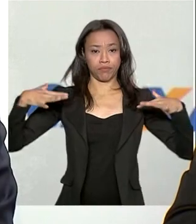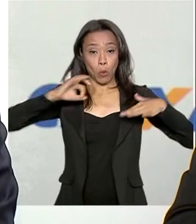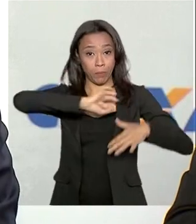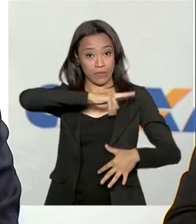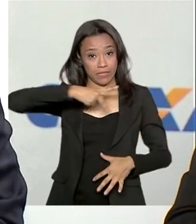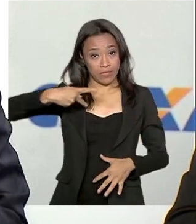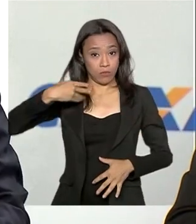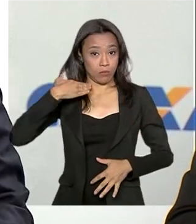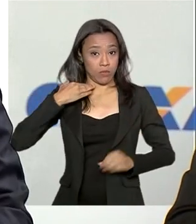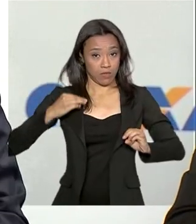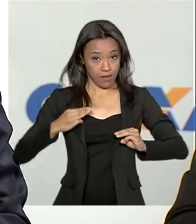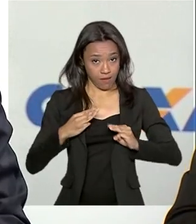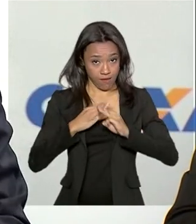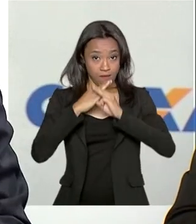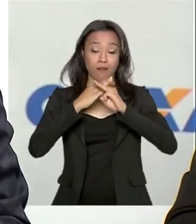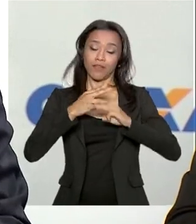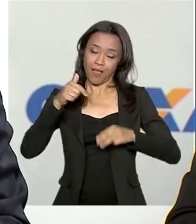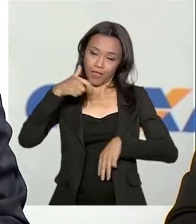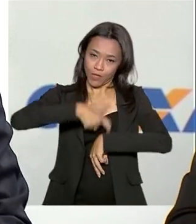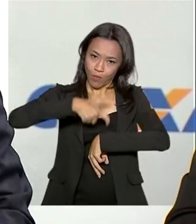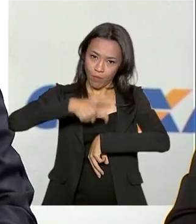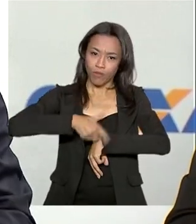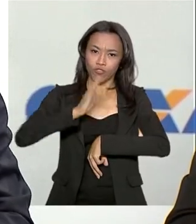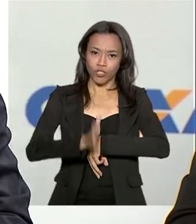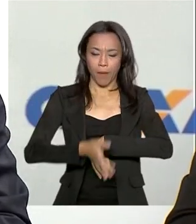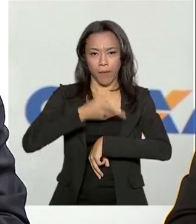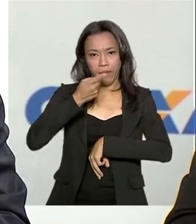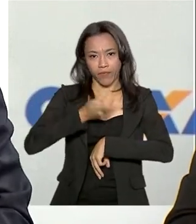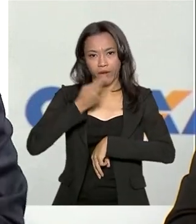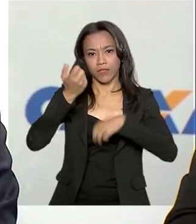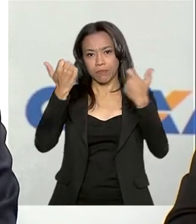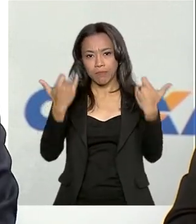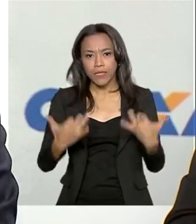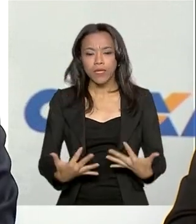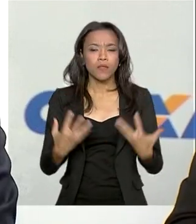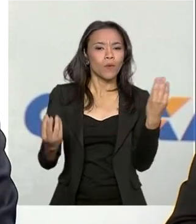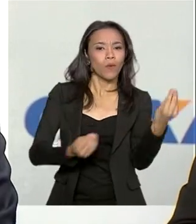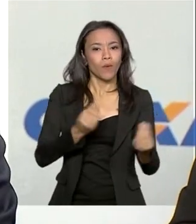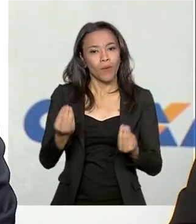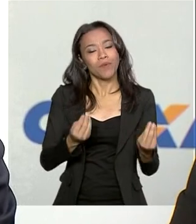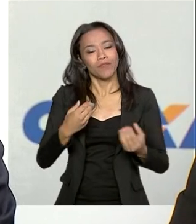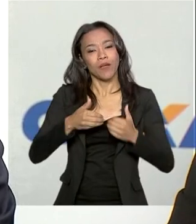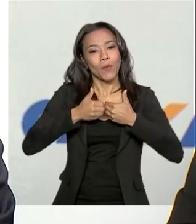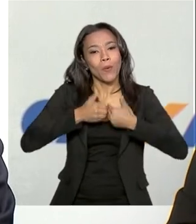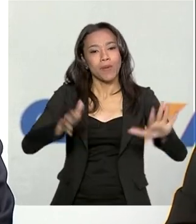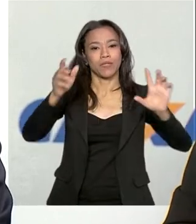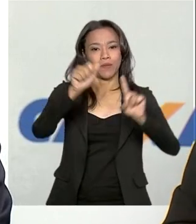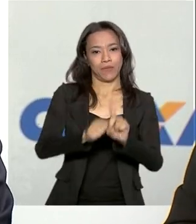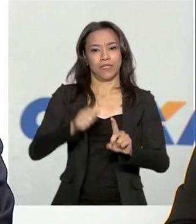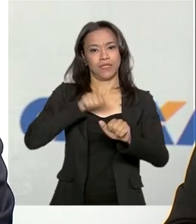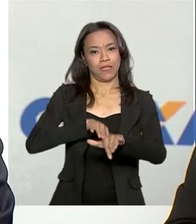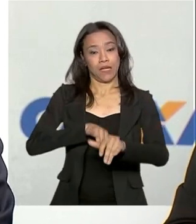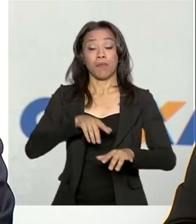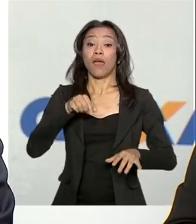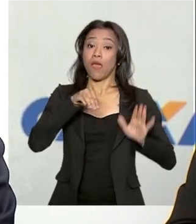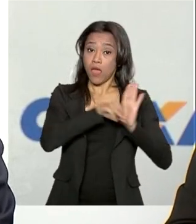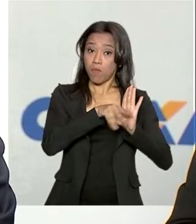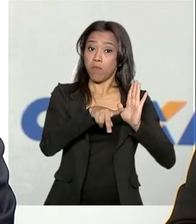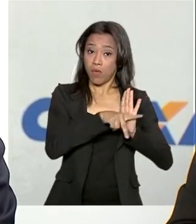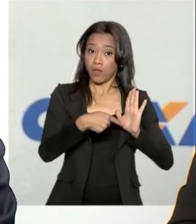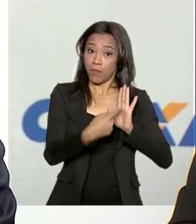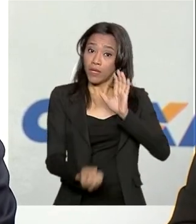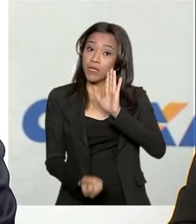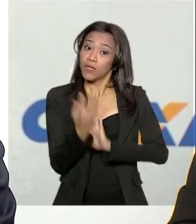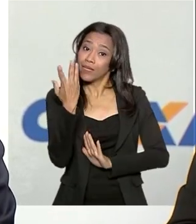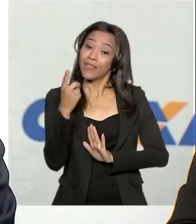Caixa, Pedro Guimarães, fala neste momento e esses saques serão liberados a partir de setembro. A medida provisória também cria o saque